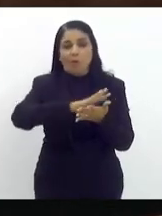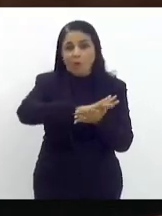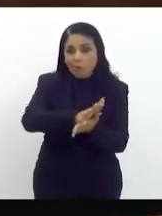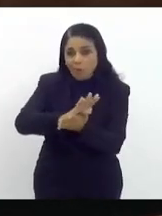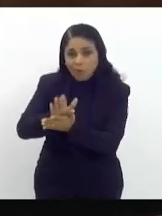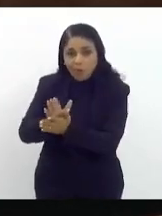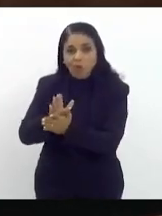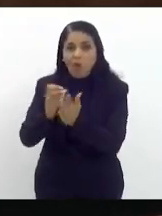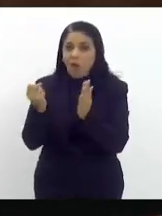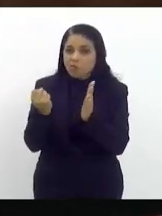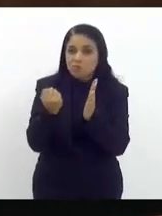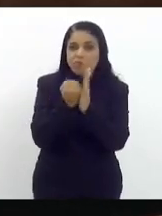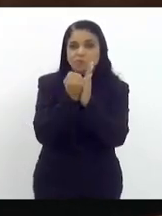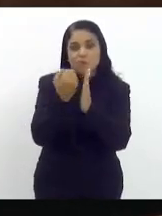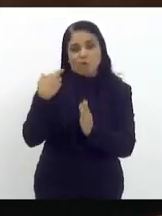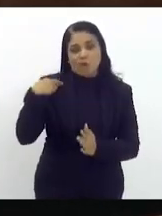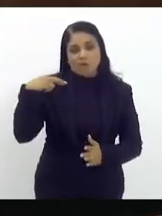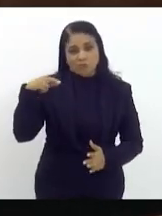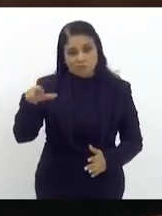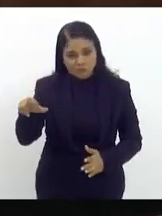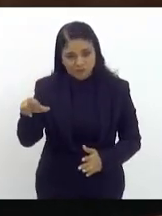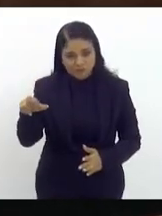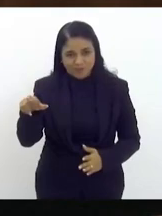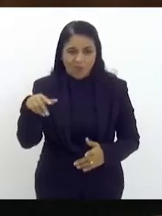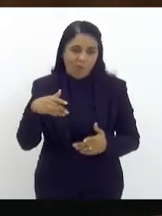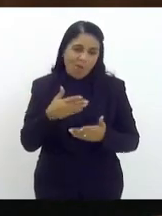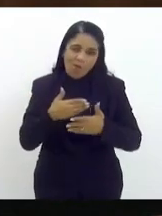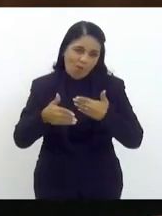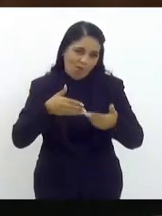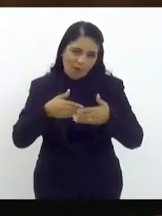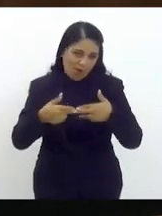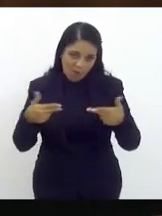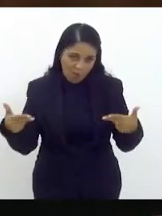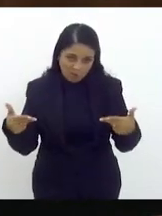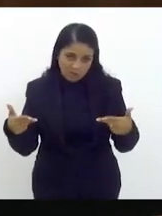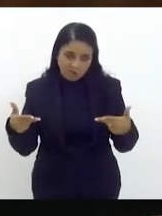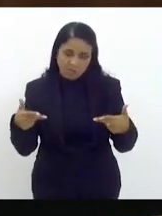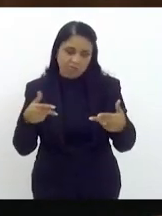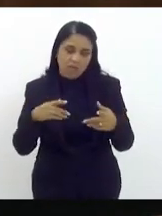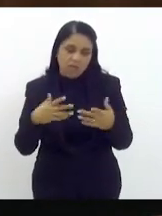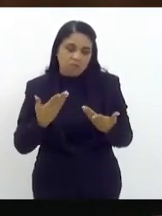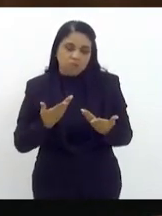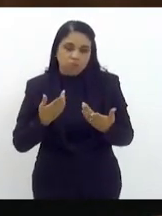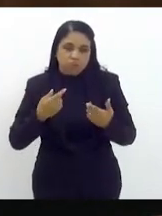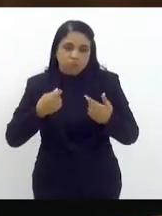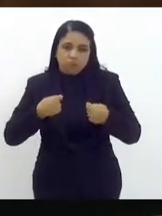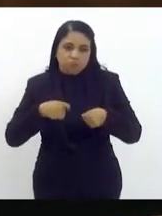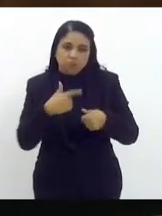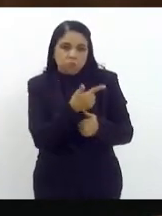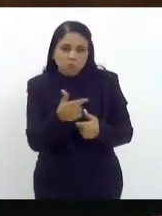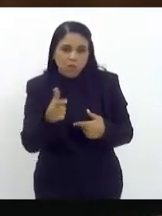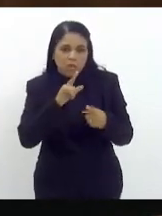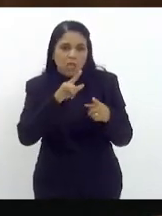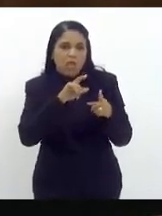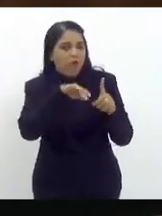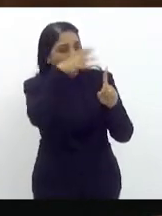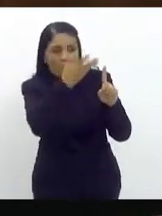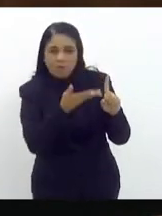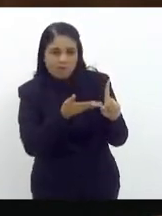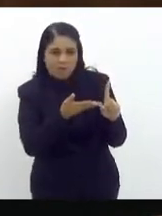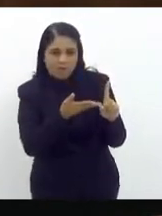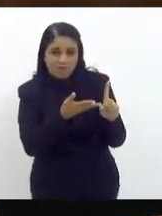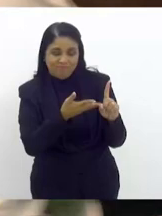símbolo religioso ele não mereceria esta homenagem com certeza não